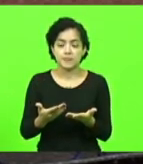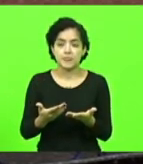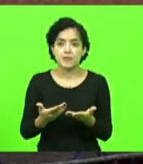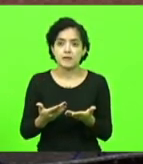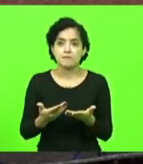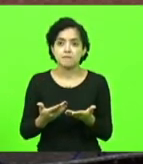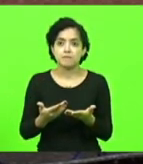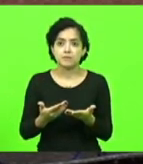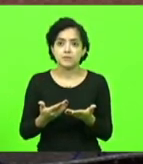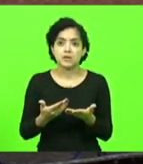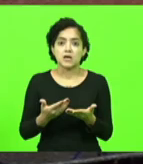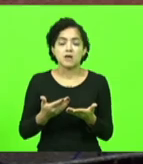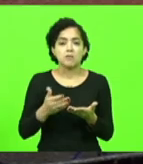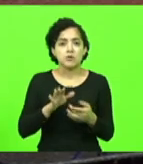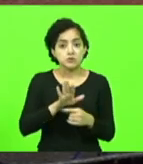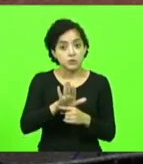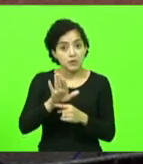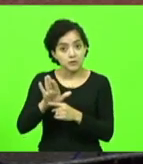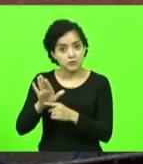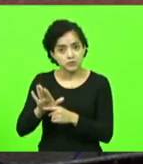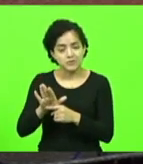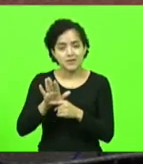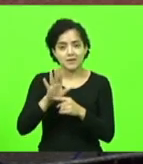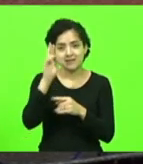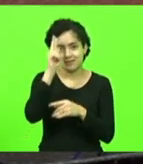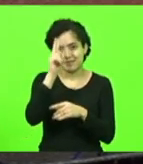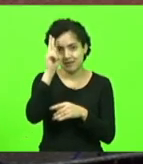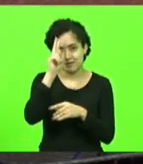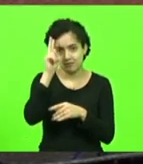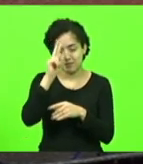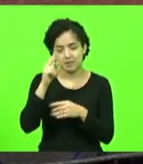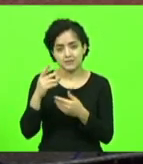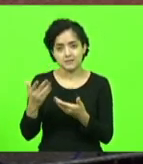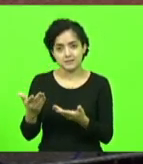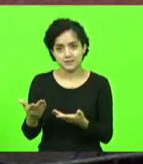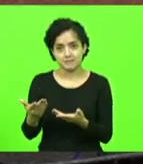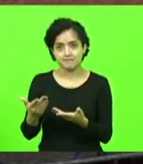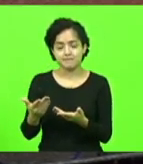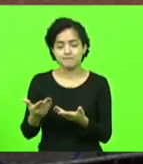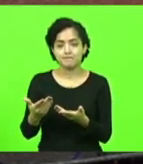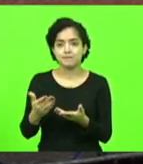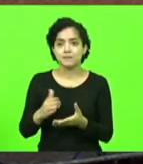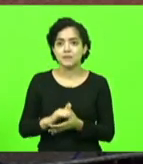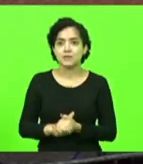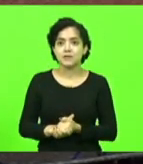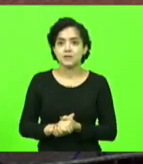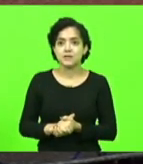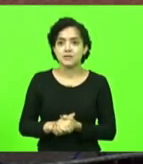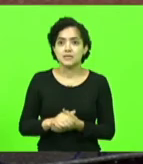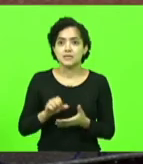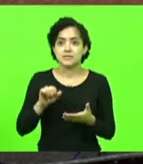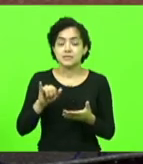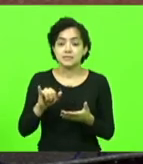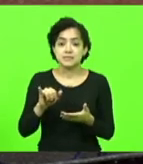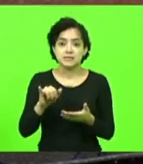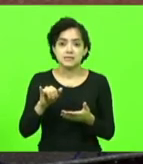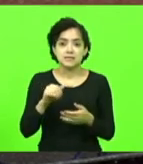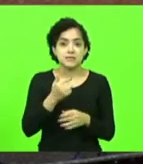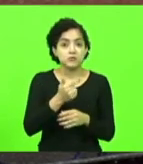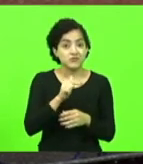possam contribuir na recordação desse fato e que, se não fosse, repito, essa